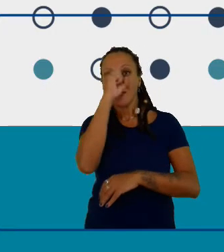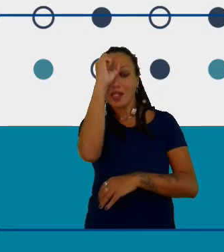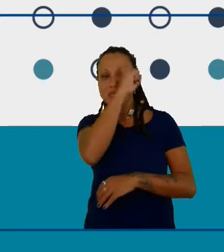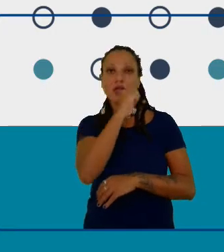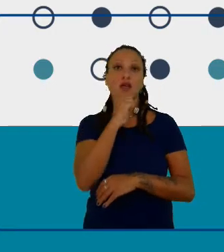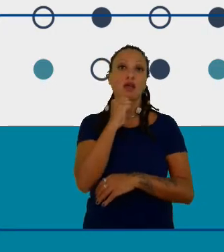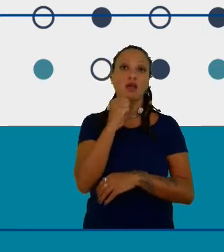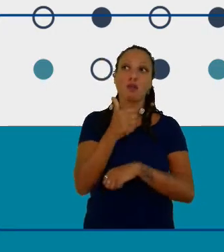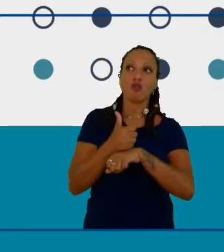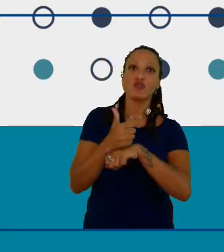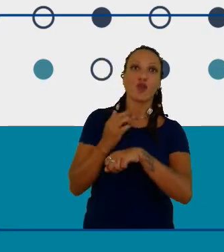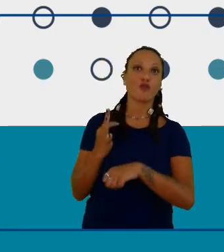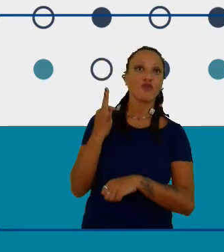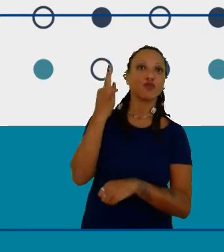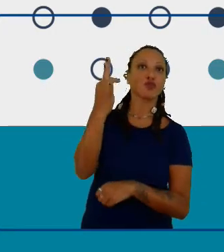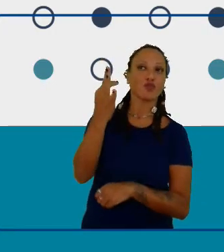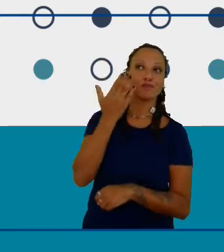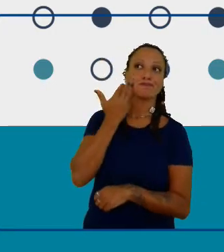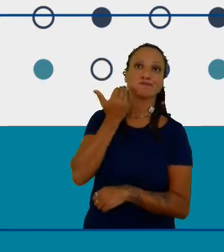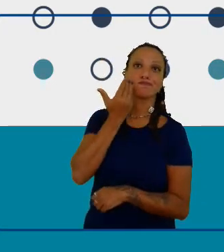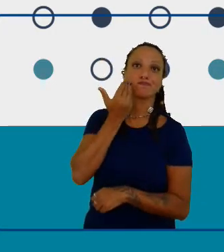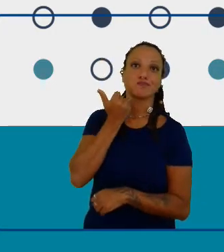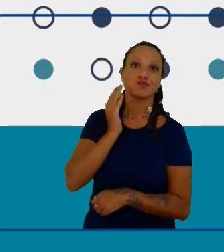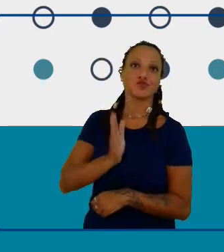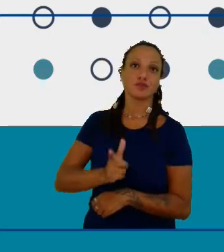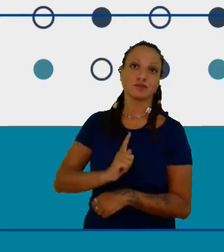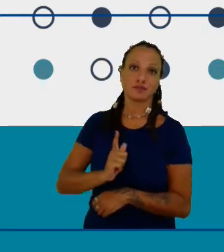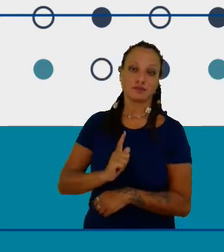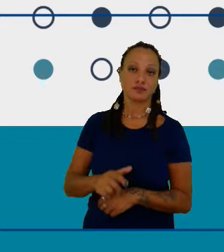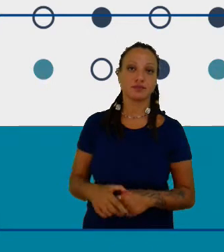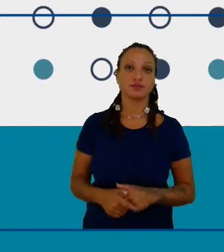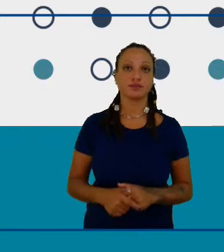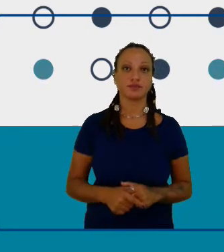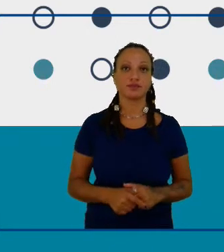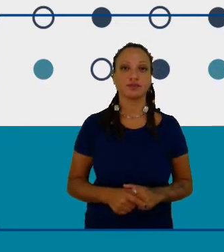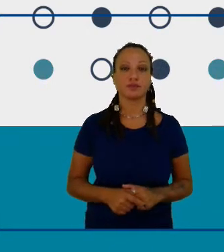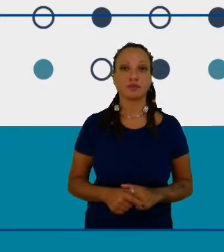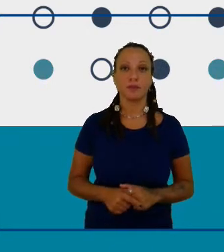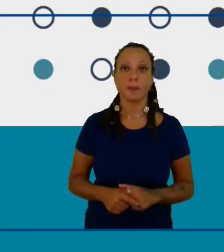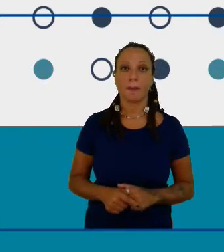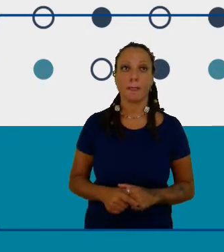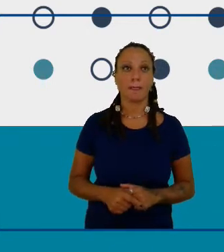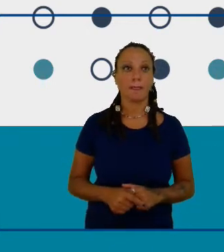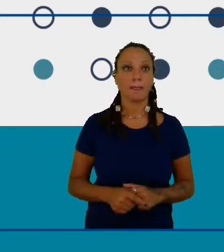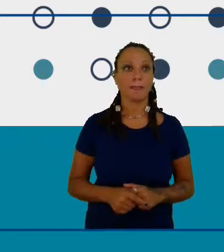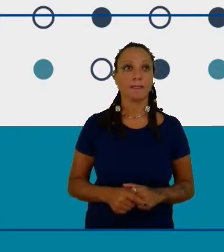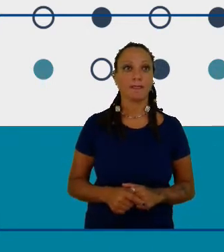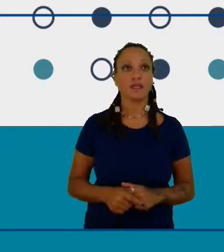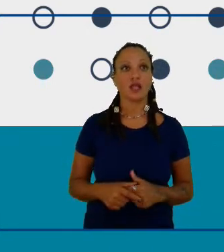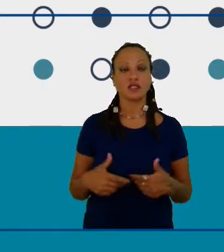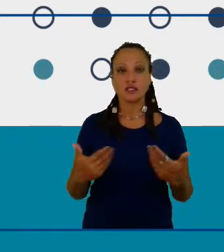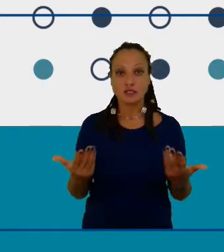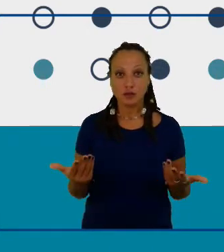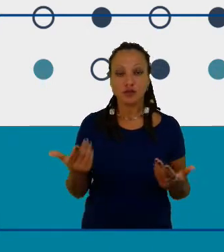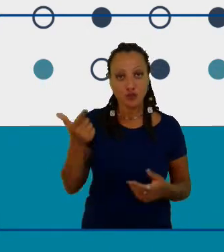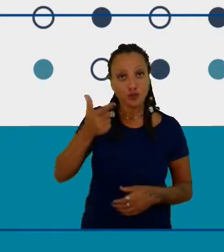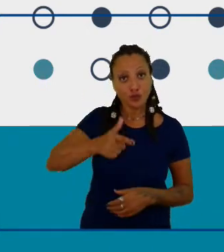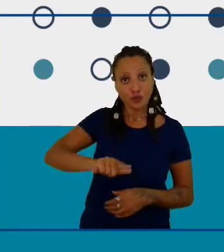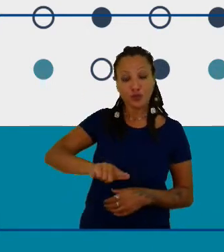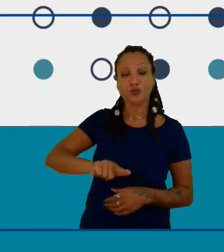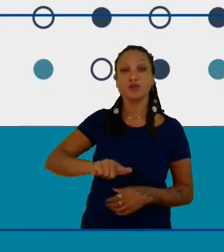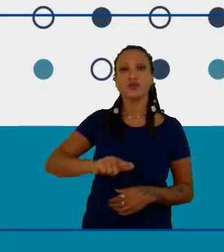suas carreiras futuras próximo slide então mais uma vez mais